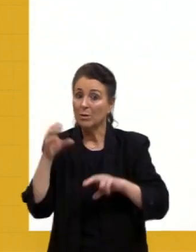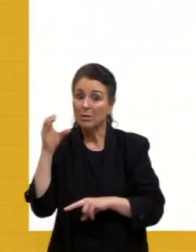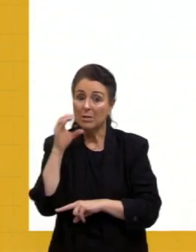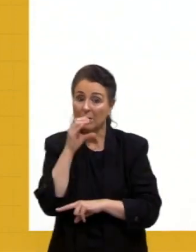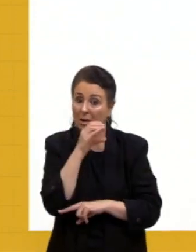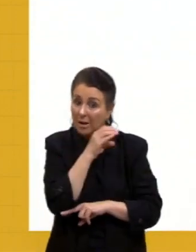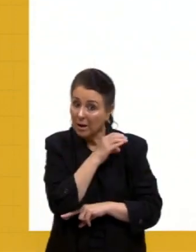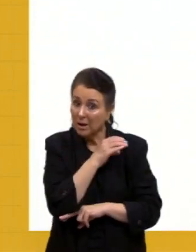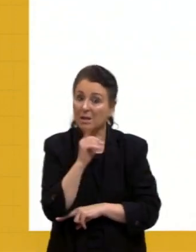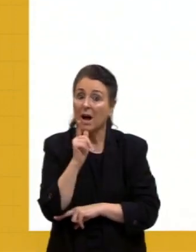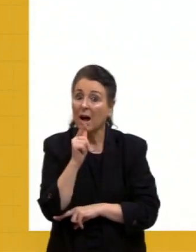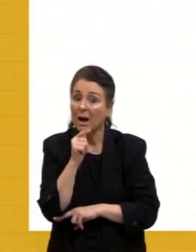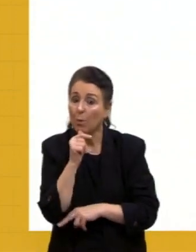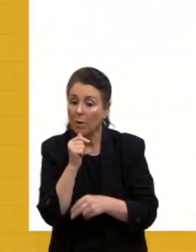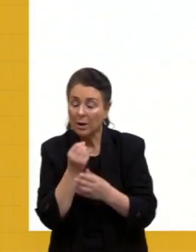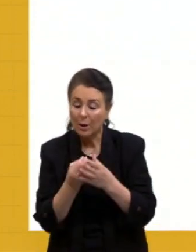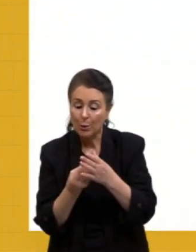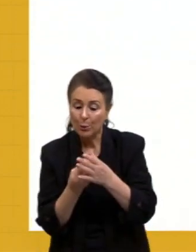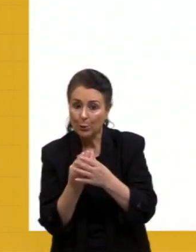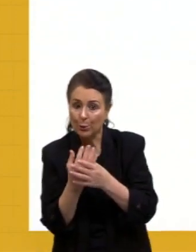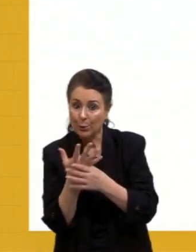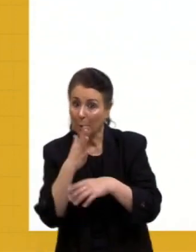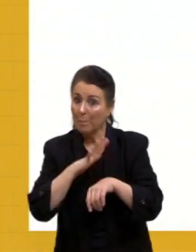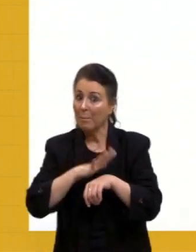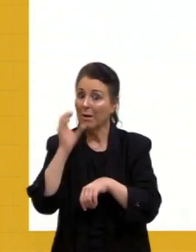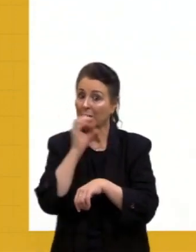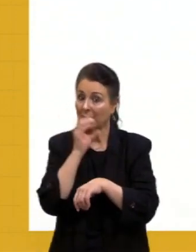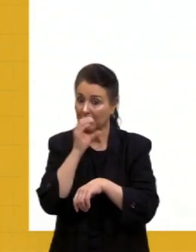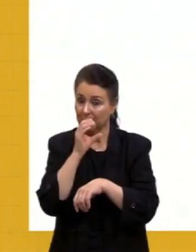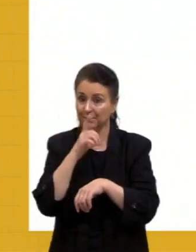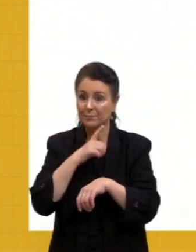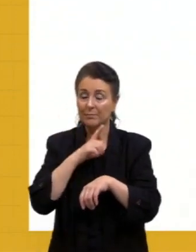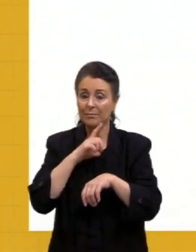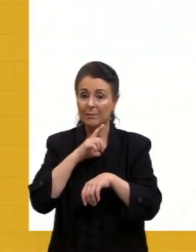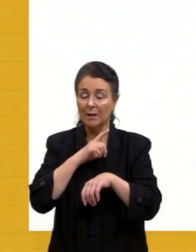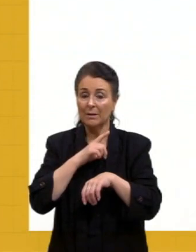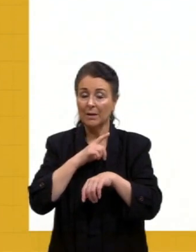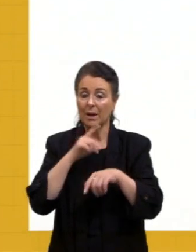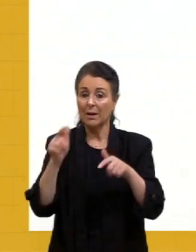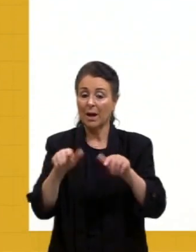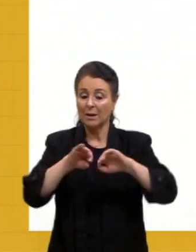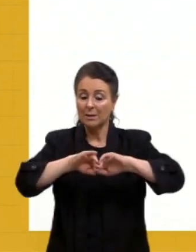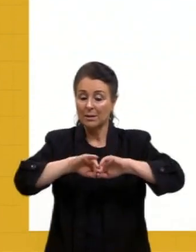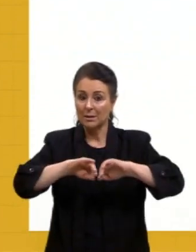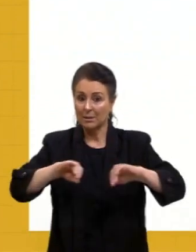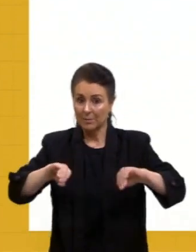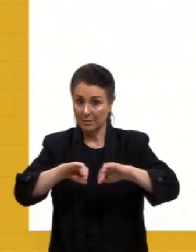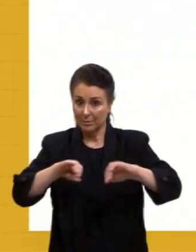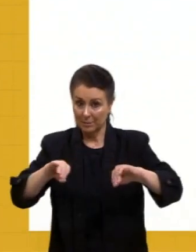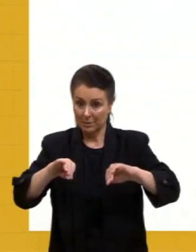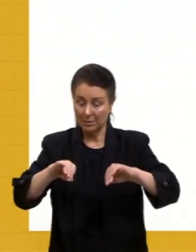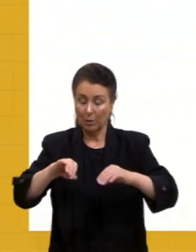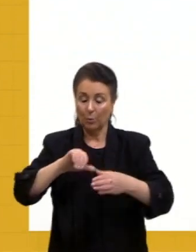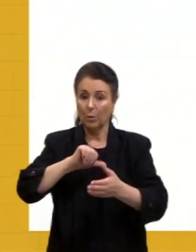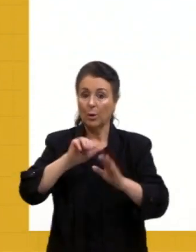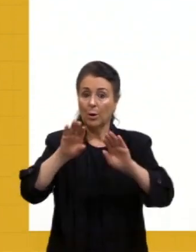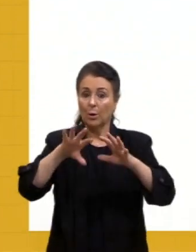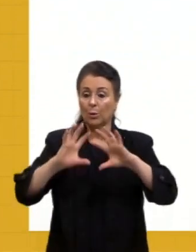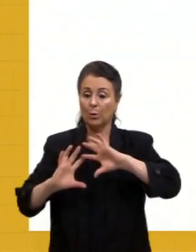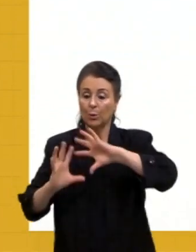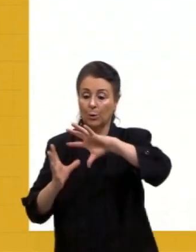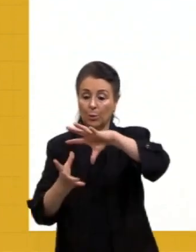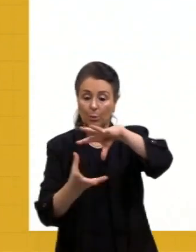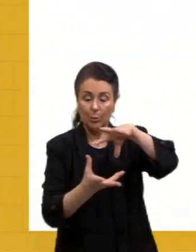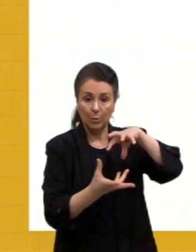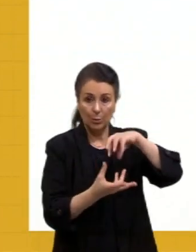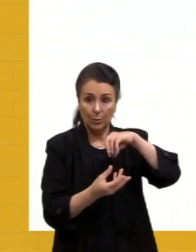vapor da água, aquela coisa toda. E aí nós vamos ter as divisões dentro desse nosso planeta, justamente sobre